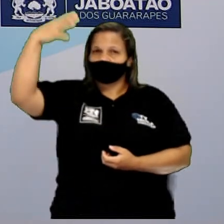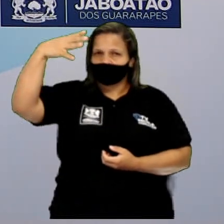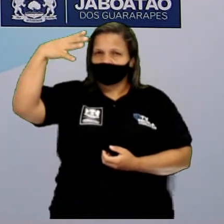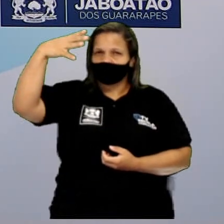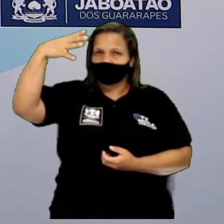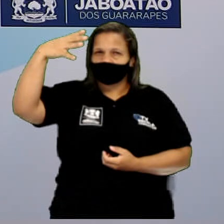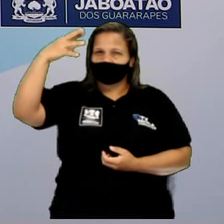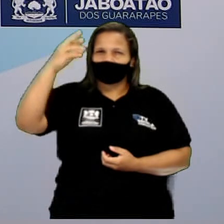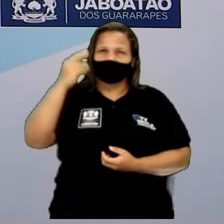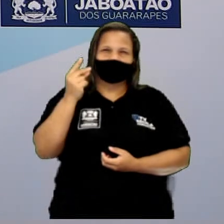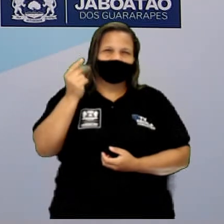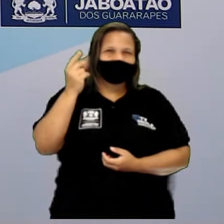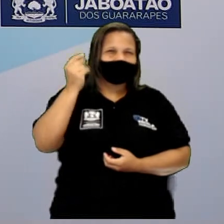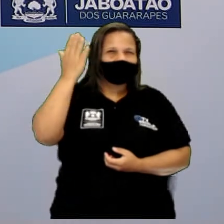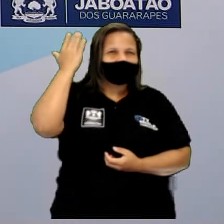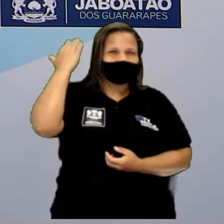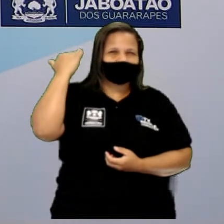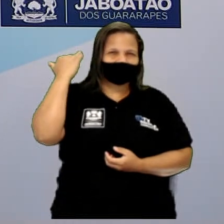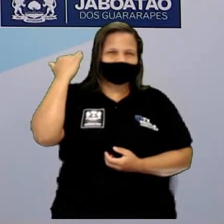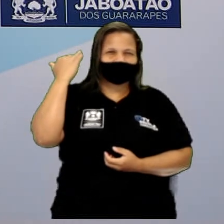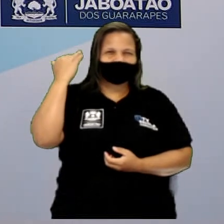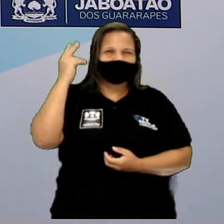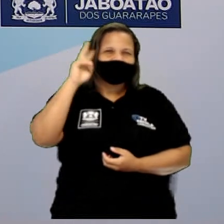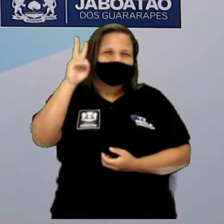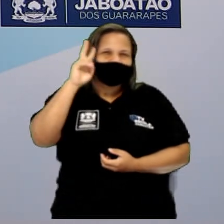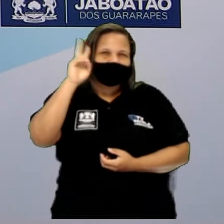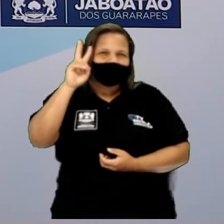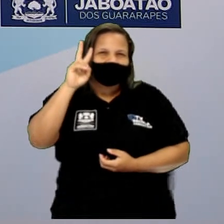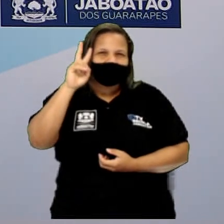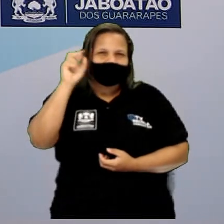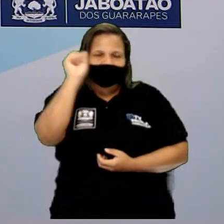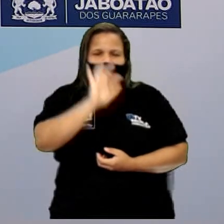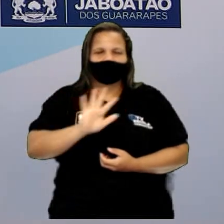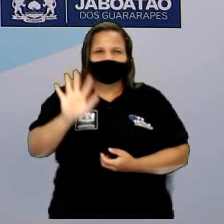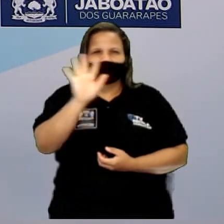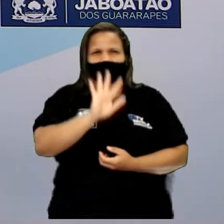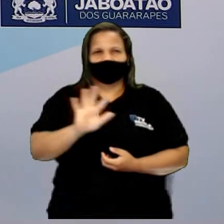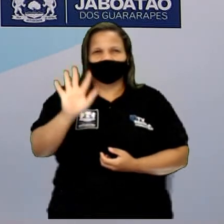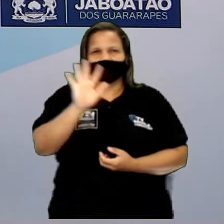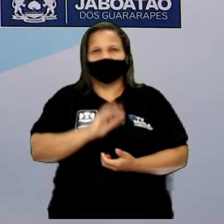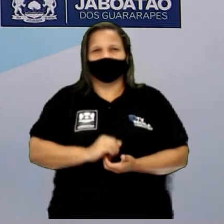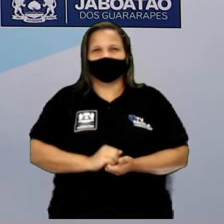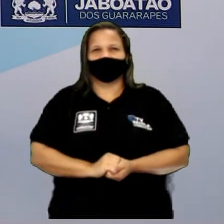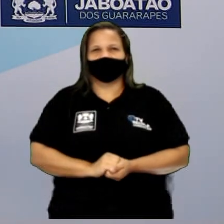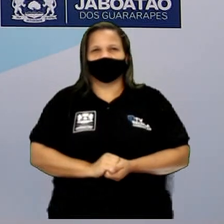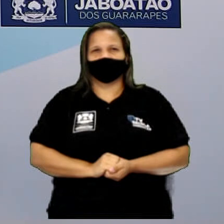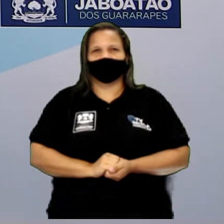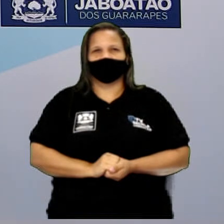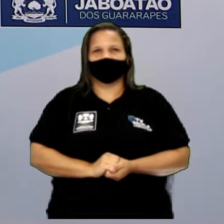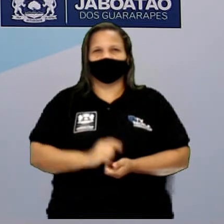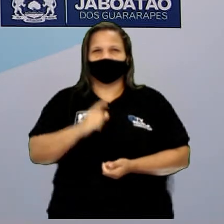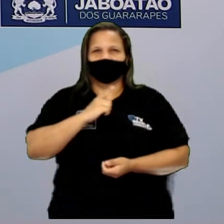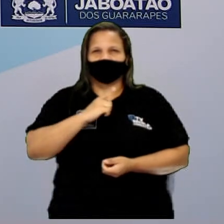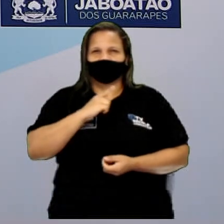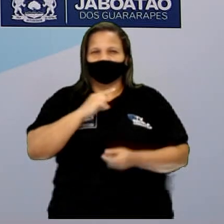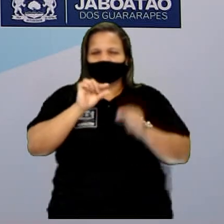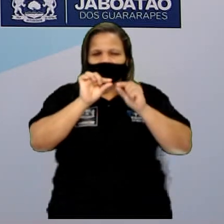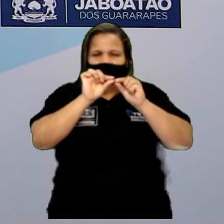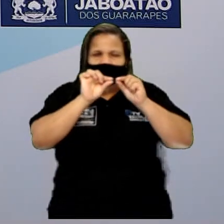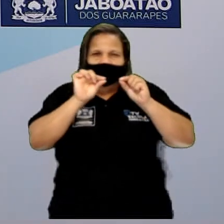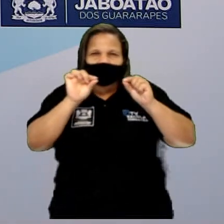lâmpadas mais antigas, chamadas de incandescentes. Ela tem um fiozinho aqui de um metal chamado de